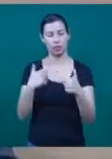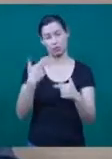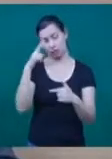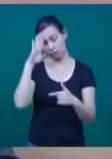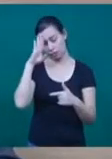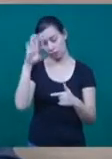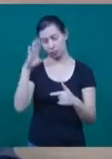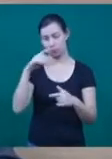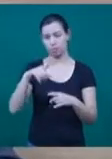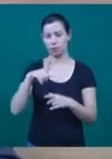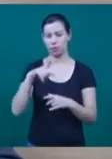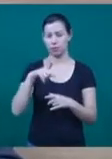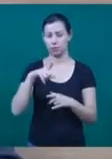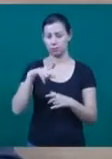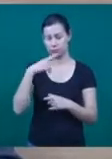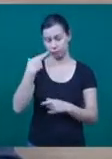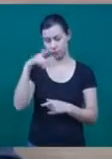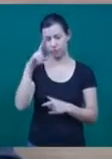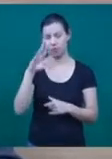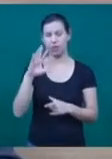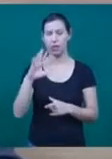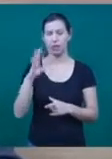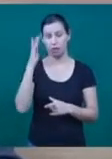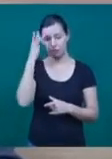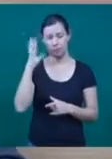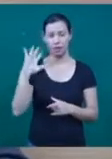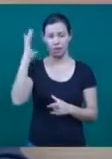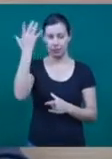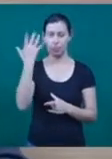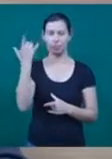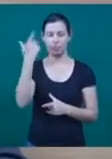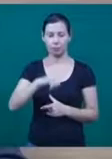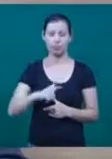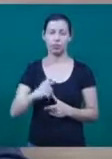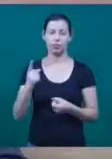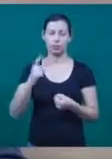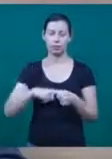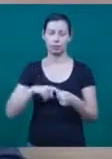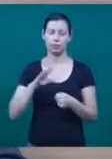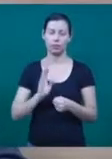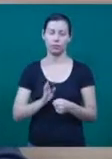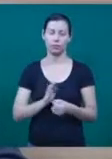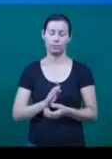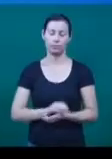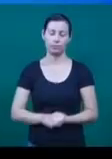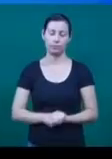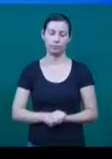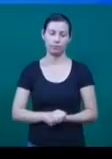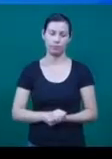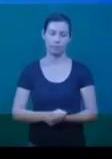processo de gestão das empresas. Tem também a previsão do tempo para amanhã e muito mais. Eu volto em instantes. Até já.